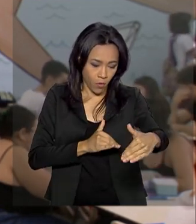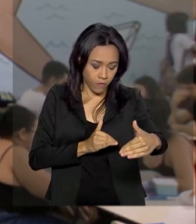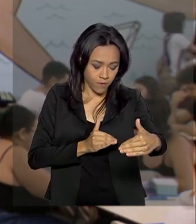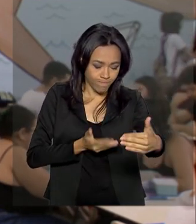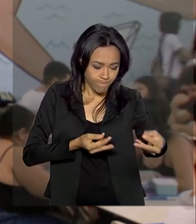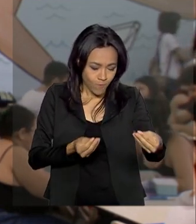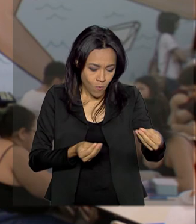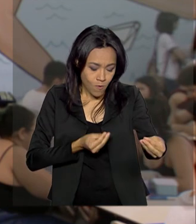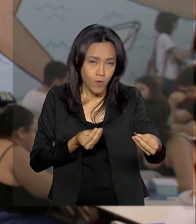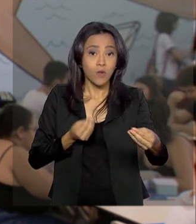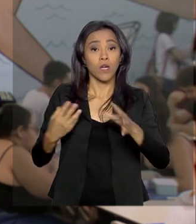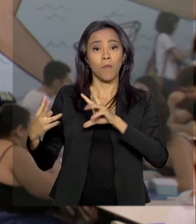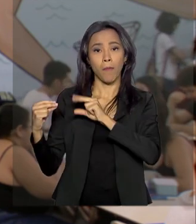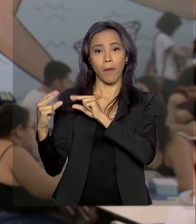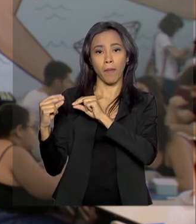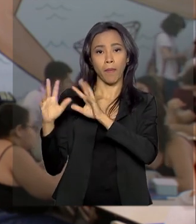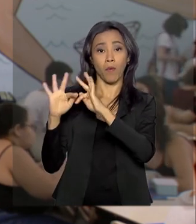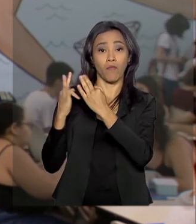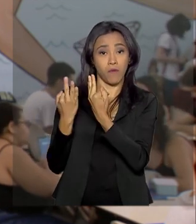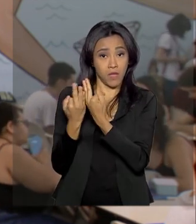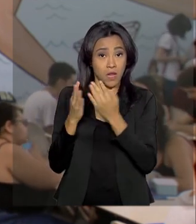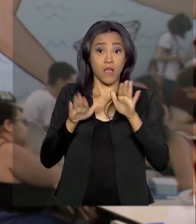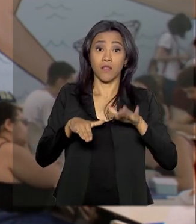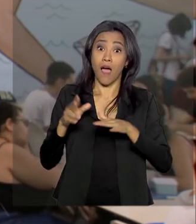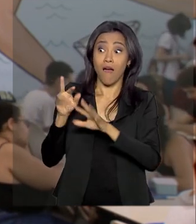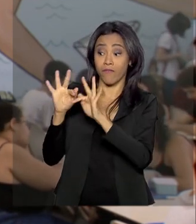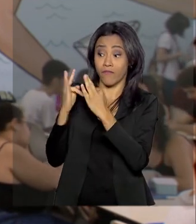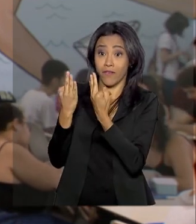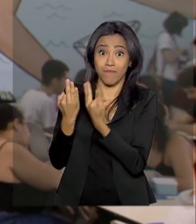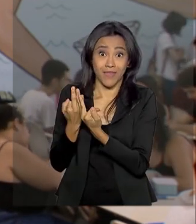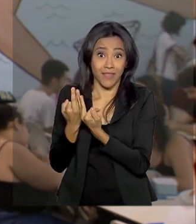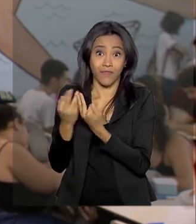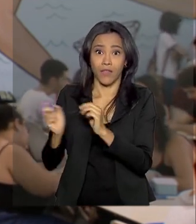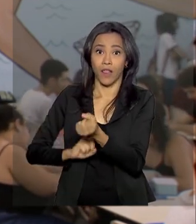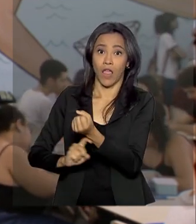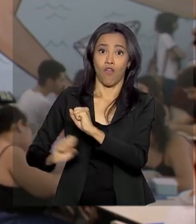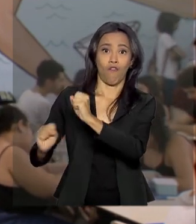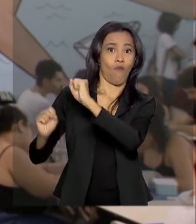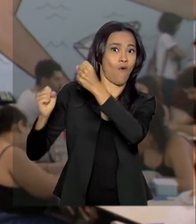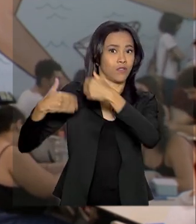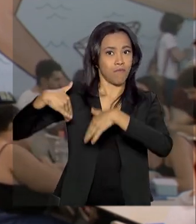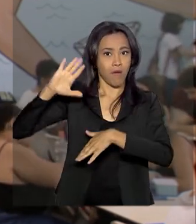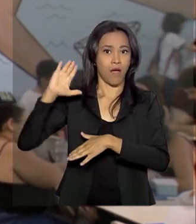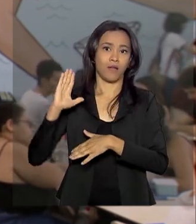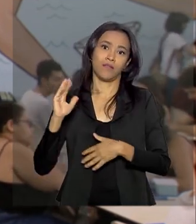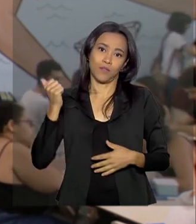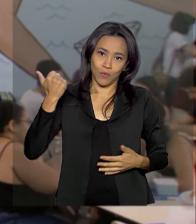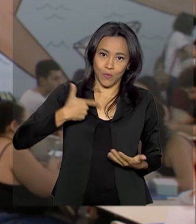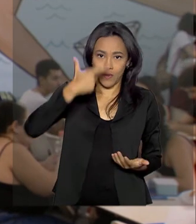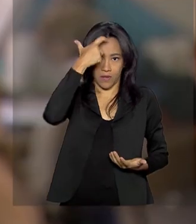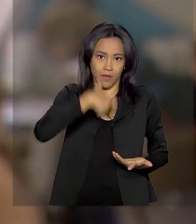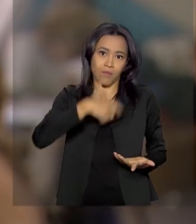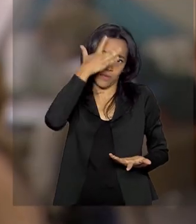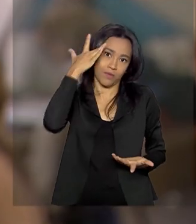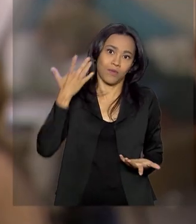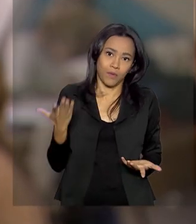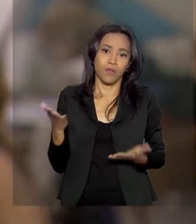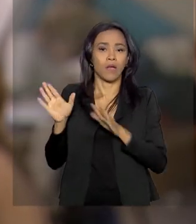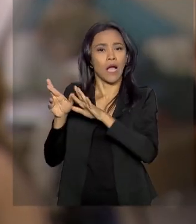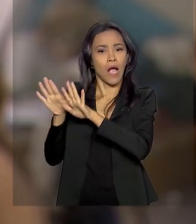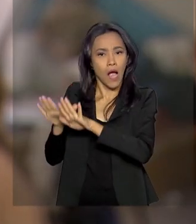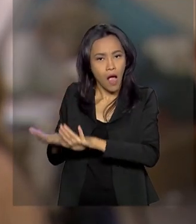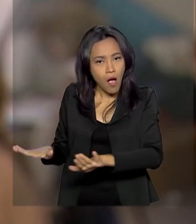diálogos com a família. A gente sabe que muitas vezes a família fica mais nervosa que o próprio candidato, então é importante a família também se acalmar, né? A